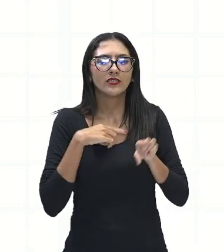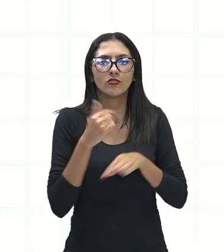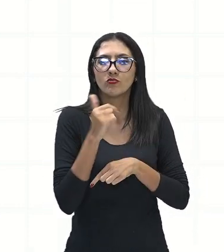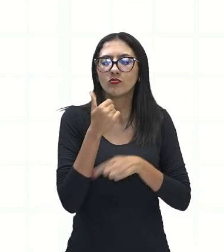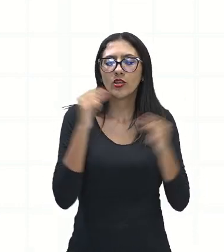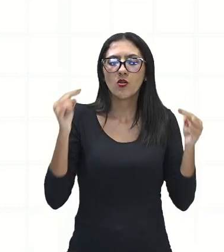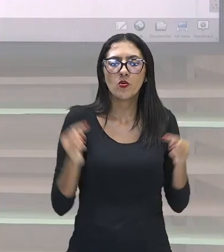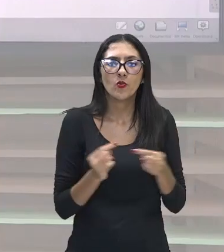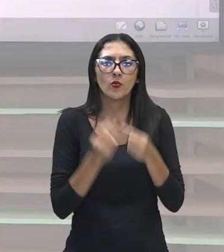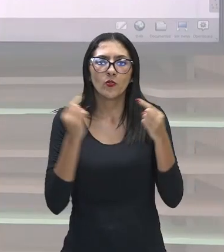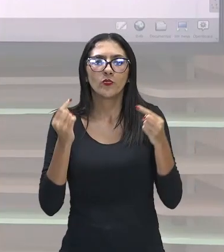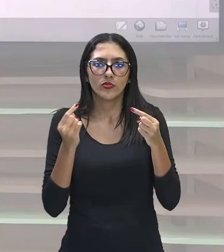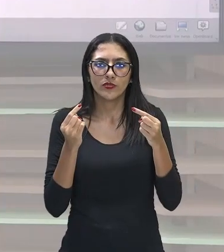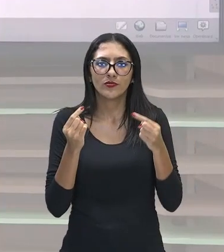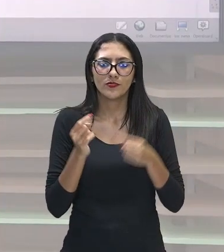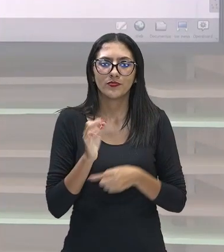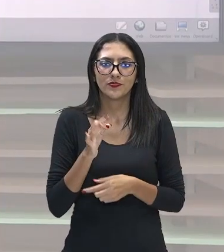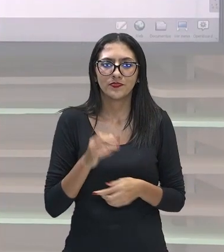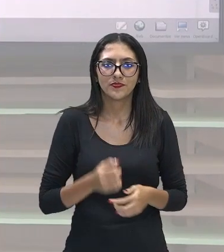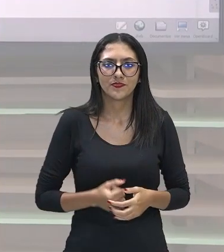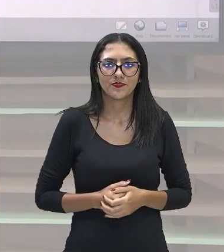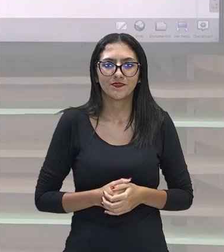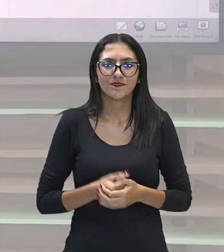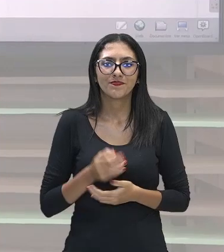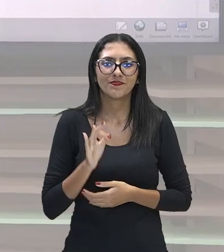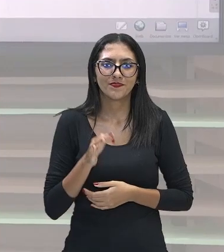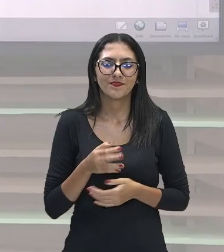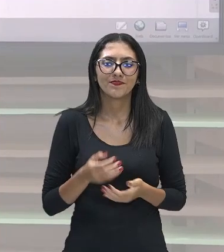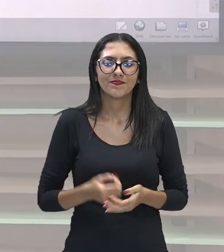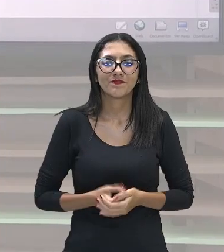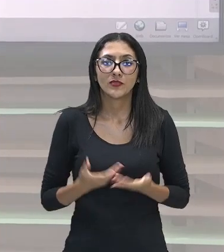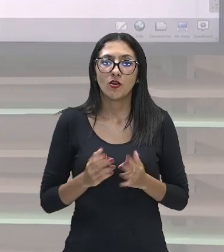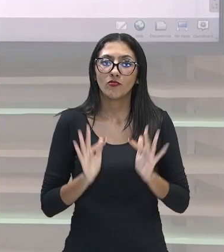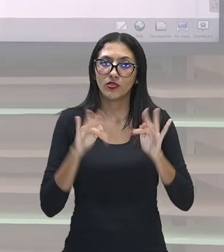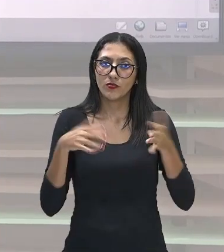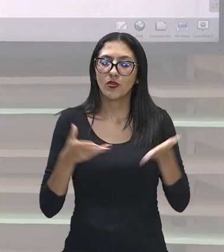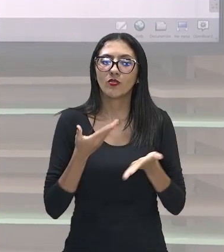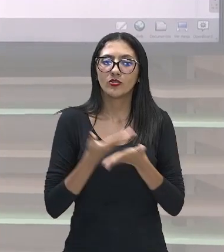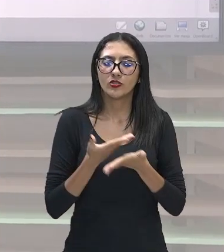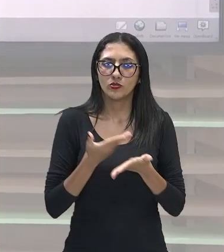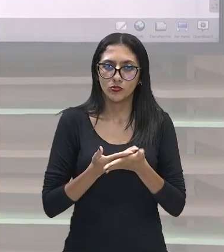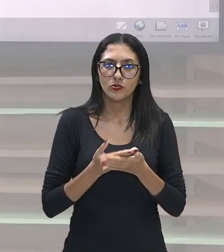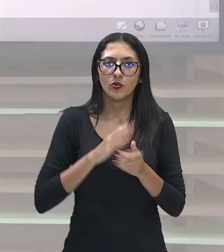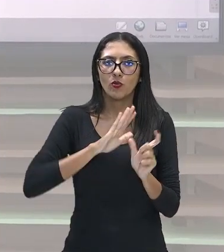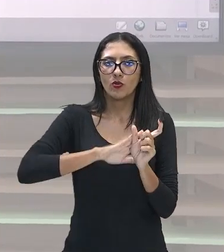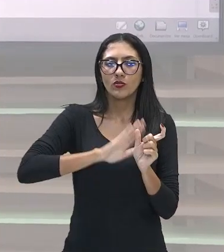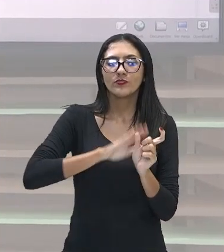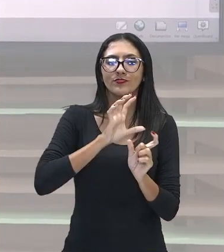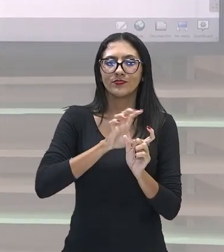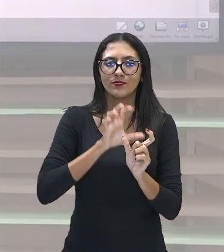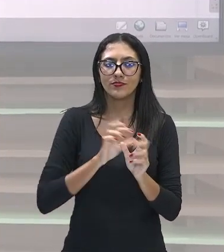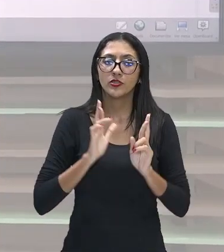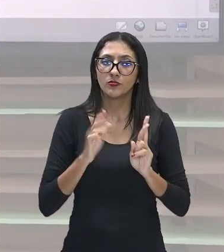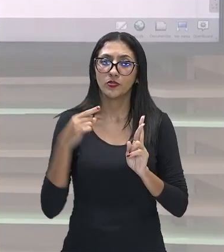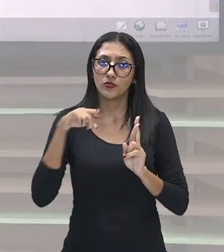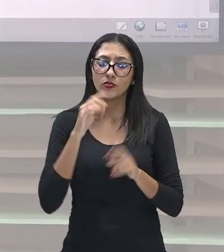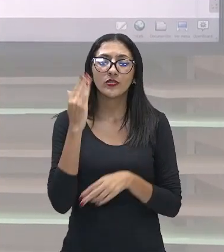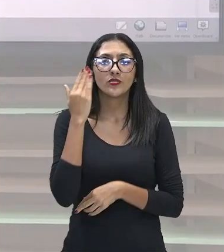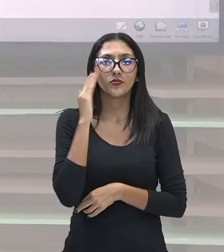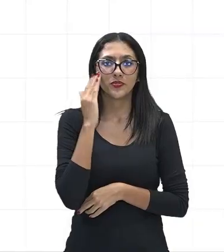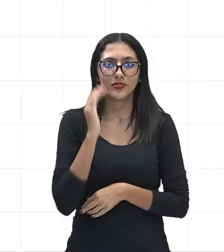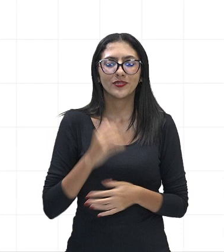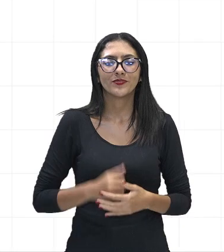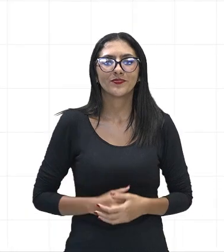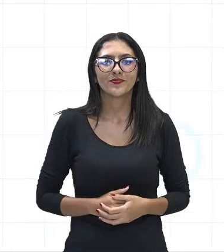expressão vacas magras, certo? Muito bem, gente. Então, essa foi a nossa aula sobre denotação e conotação. Espero que vocês tenham